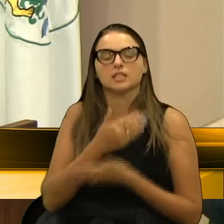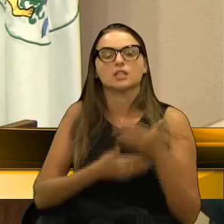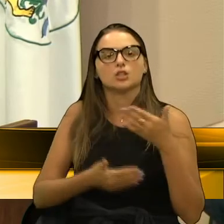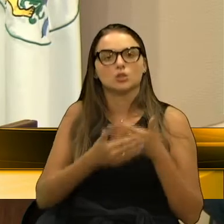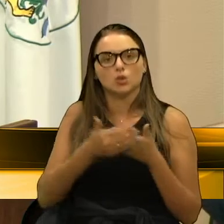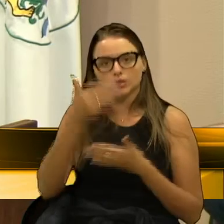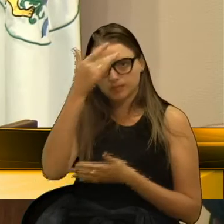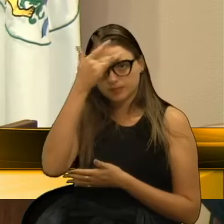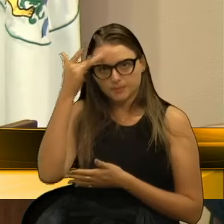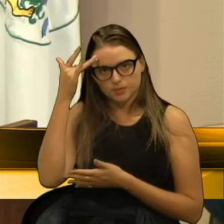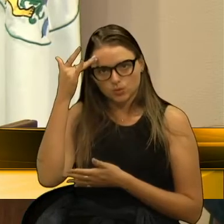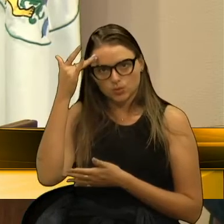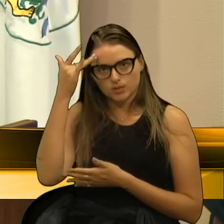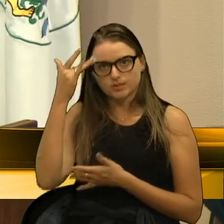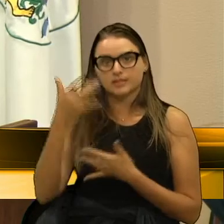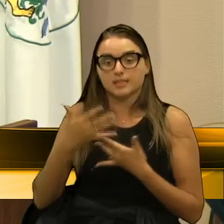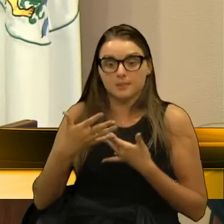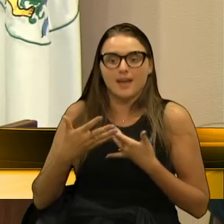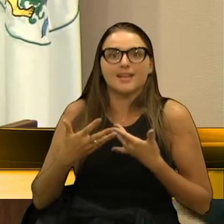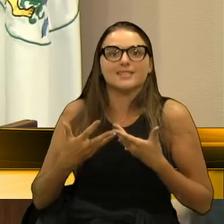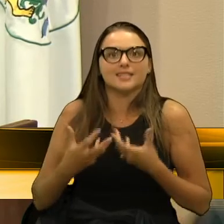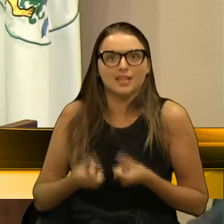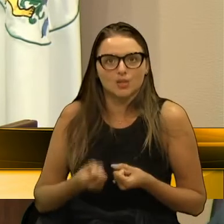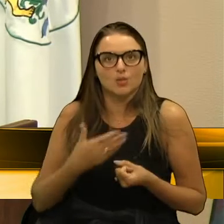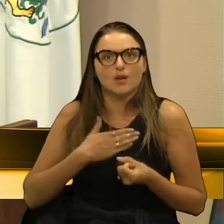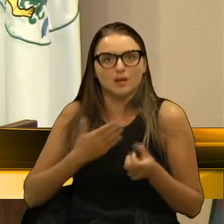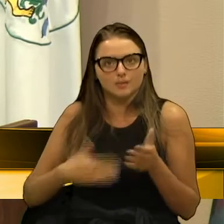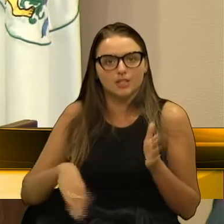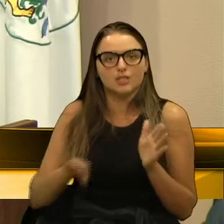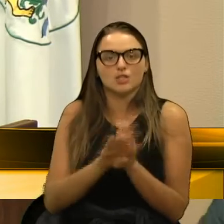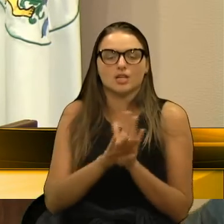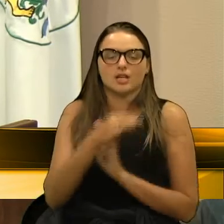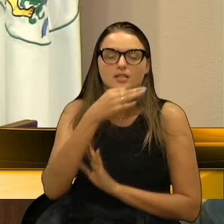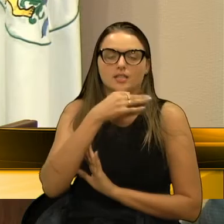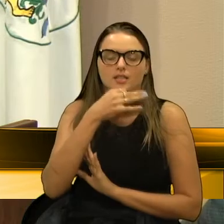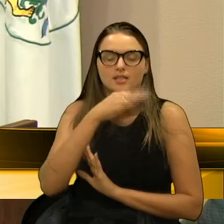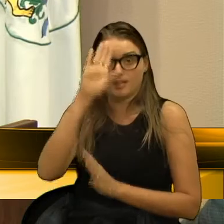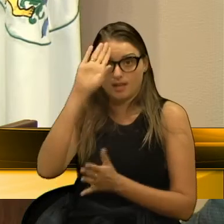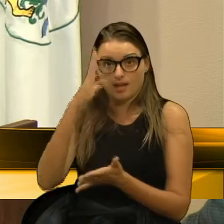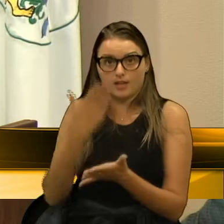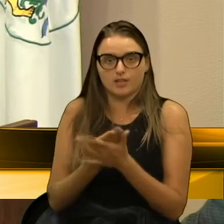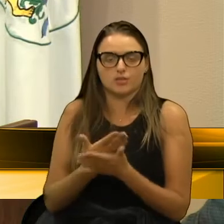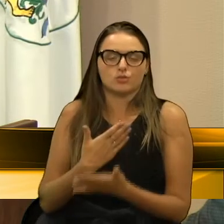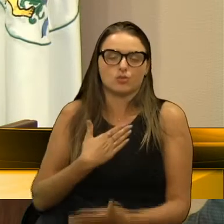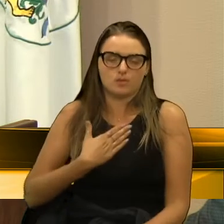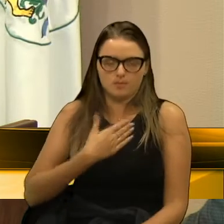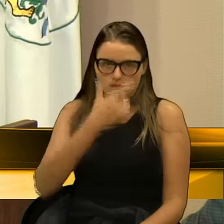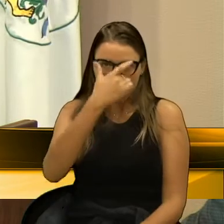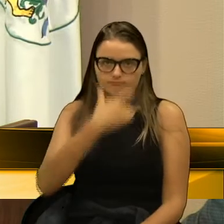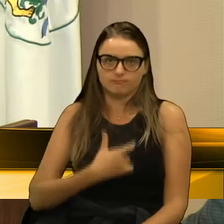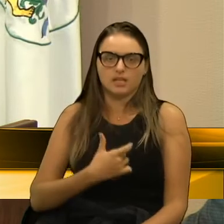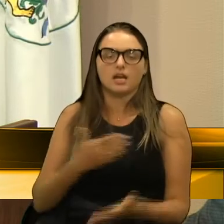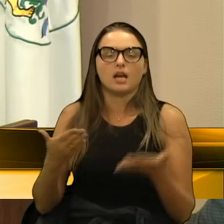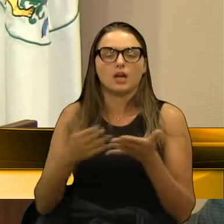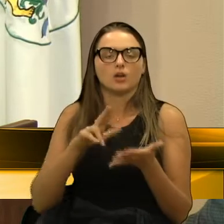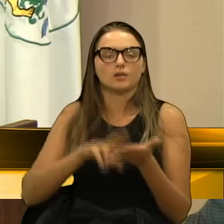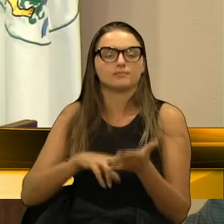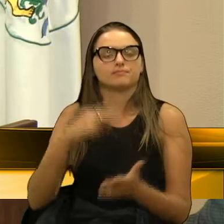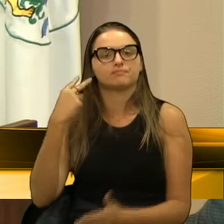que me recebeu de braços abertos e confiou em mim esse mandato de vereador.